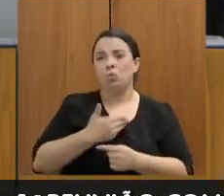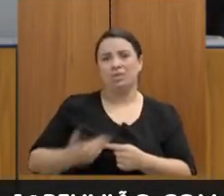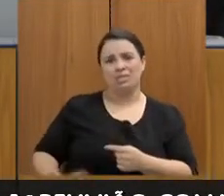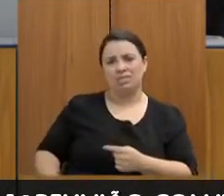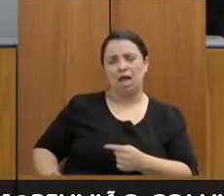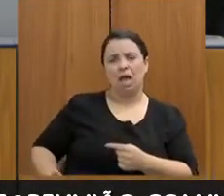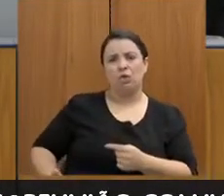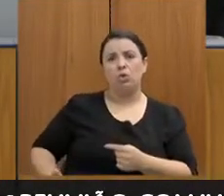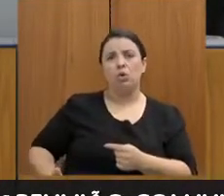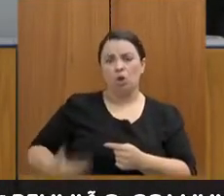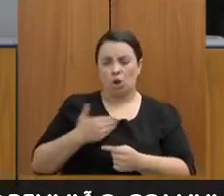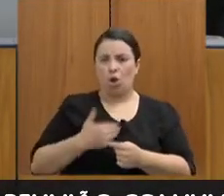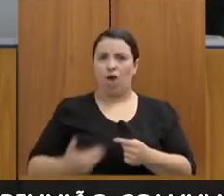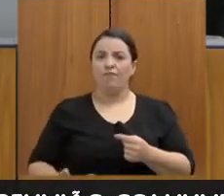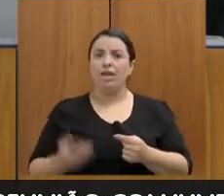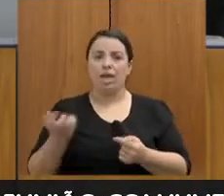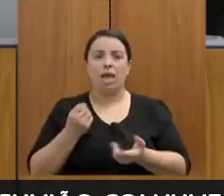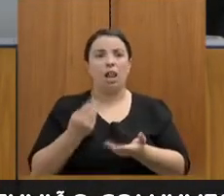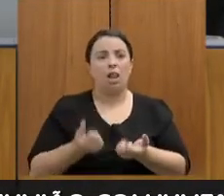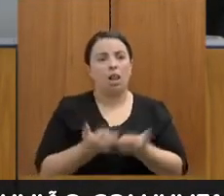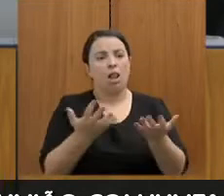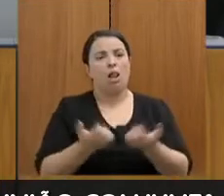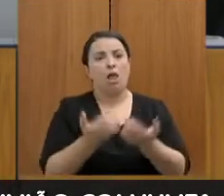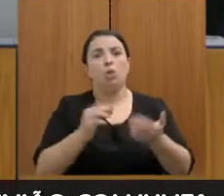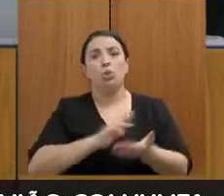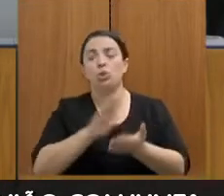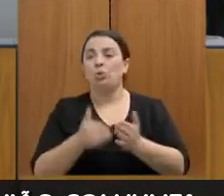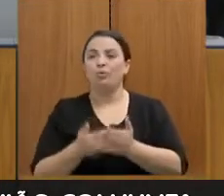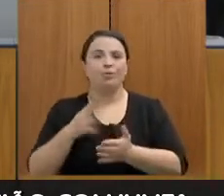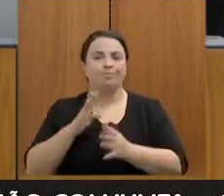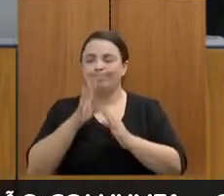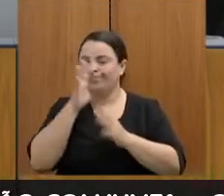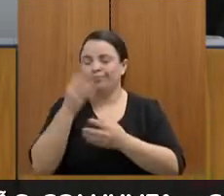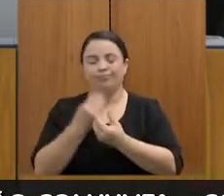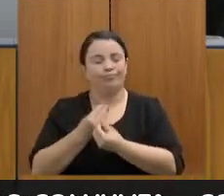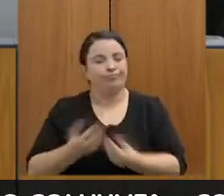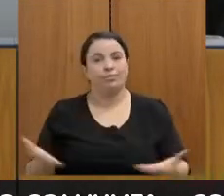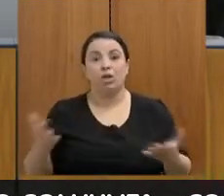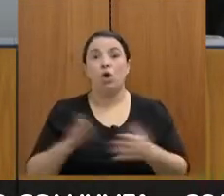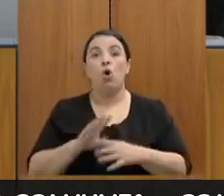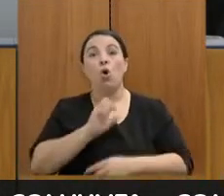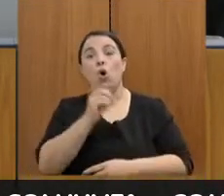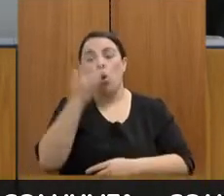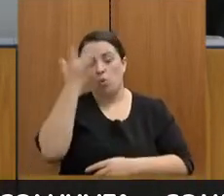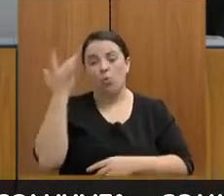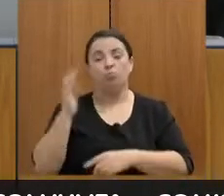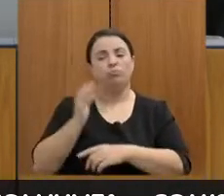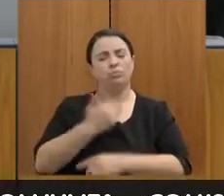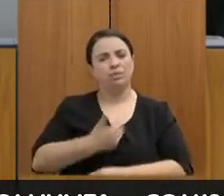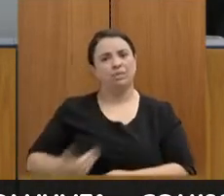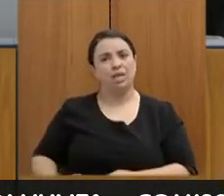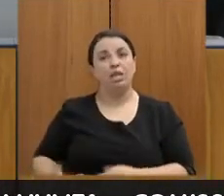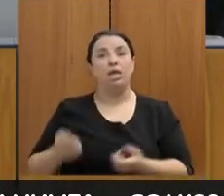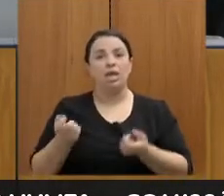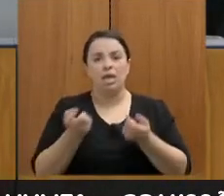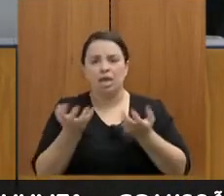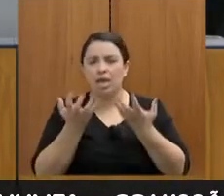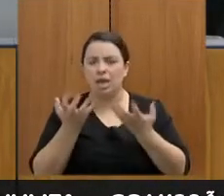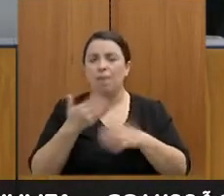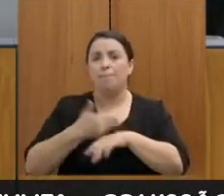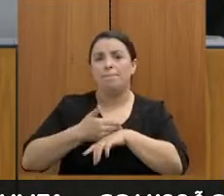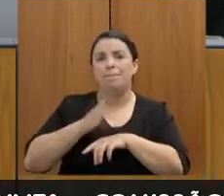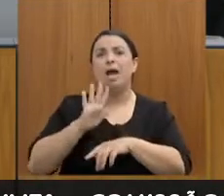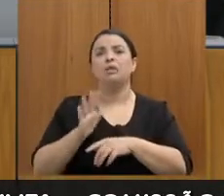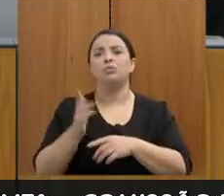tudo, que não dá conta e custa caro, ou um Estado que venha realmente no papel de facilitar a geração de riqueza, que essa sim